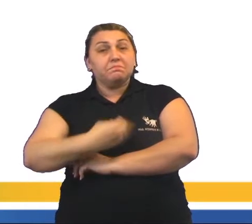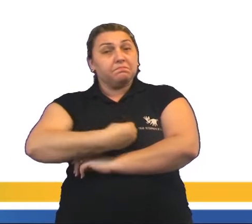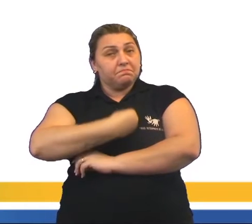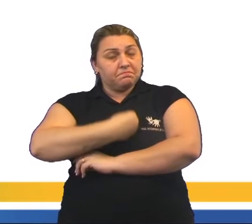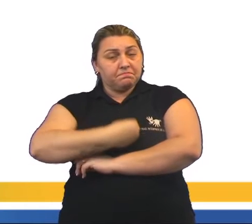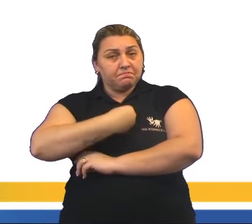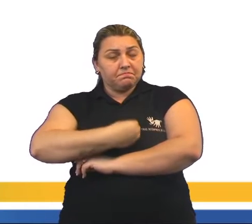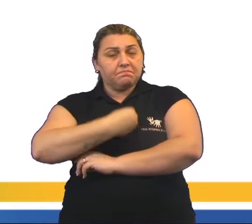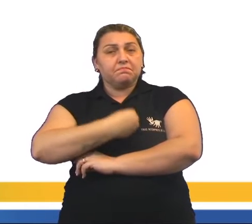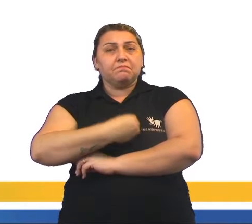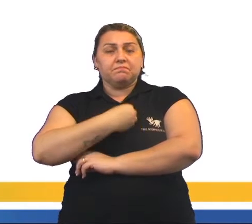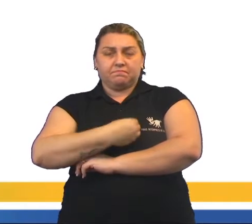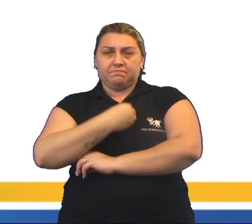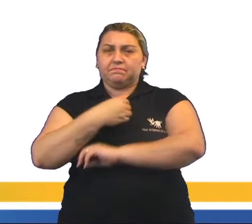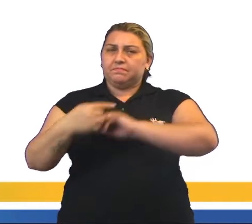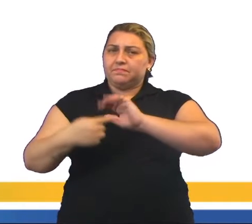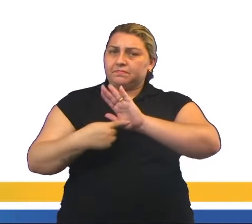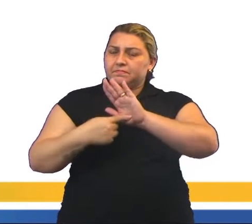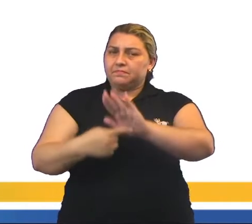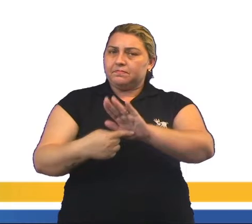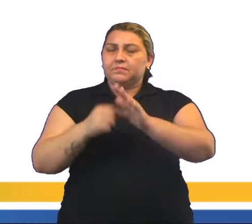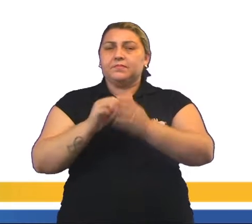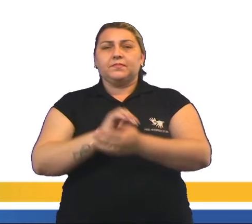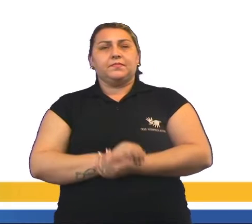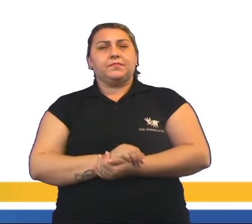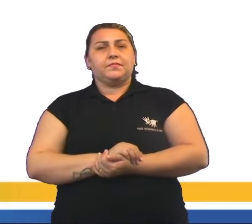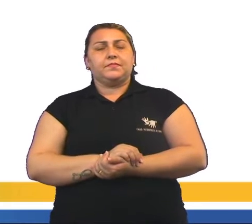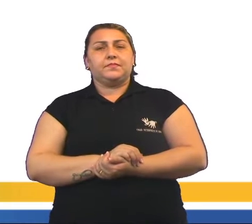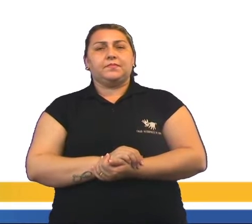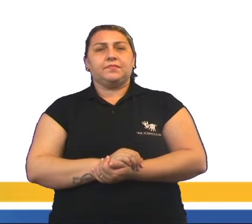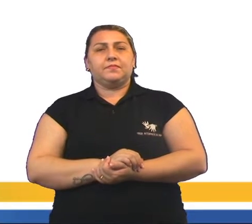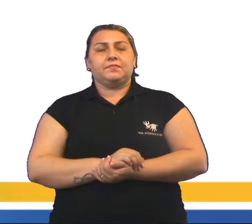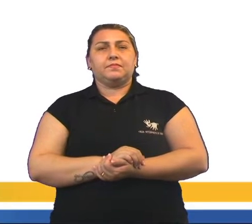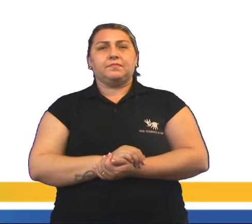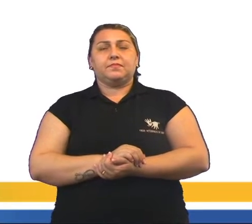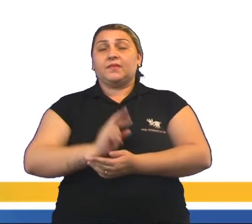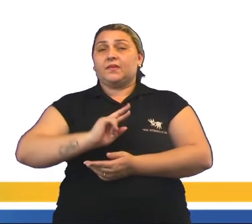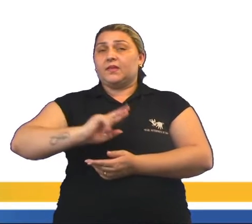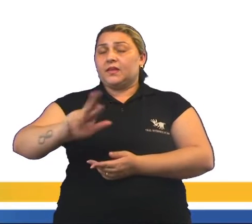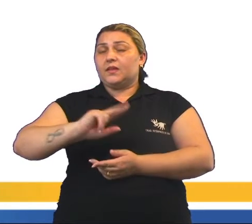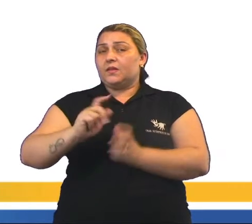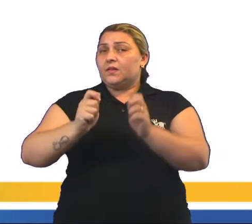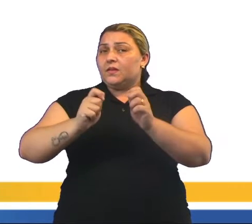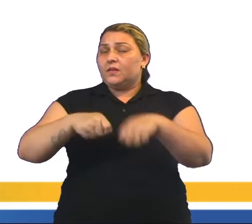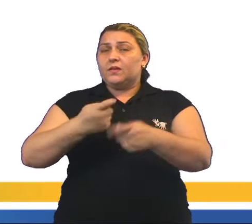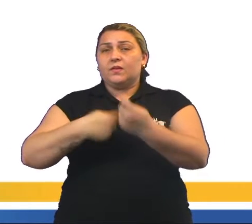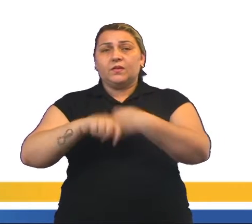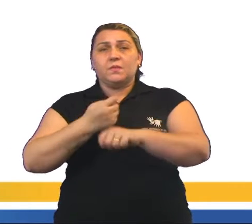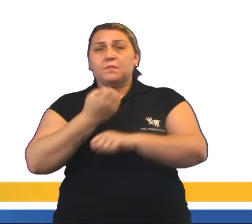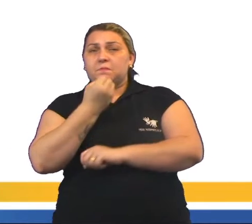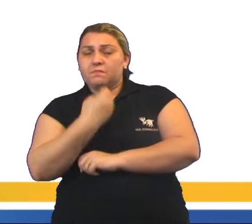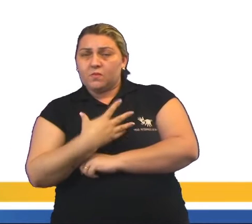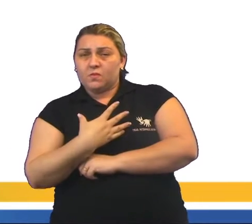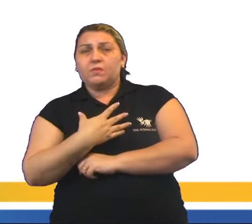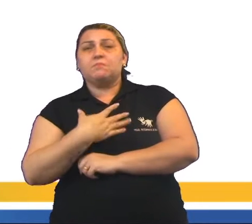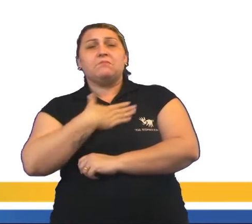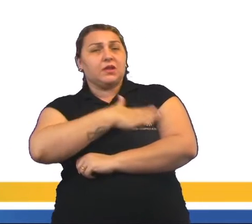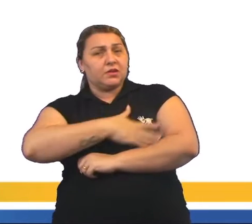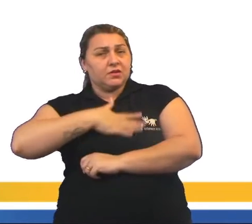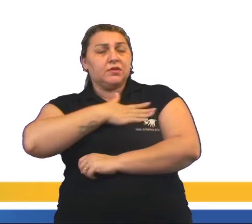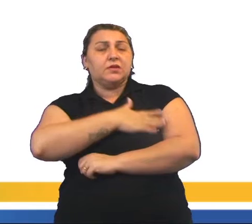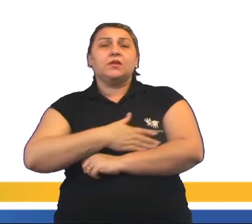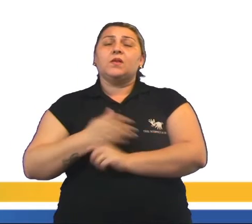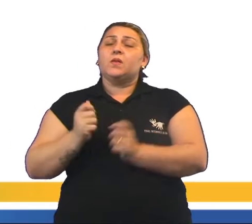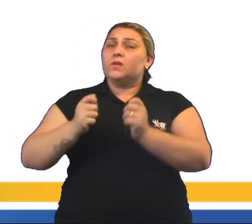que estão sendo retratadas justamente na imagem, não é uma condição econômica satisfatória.